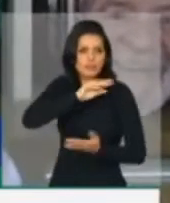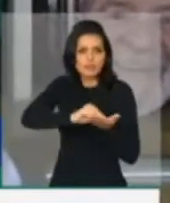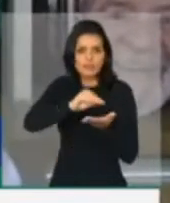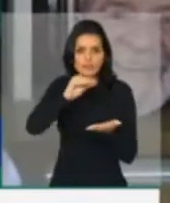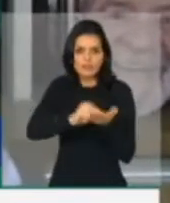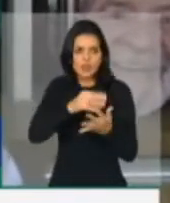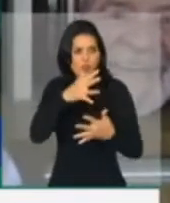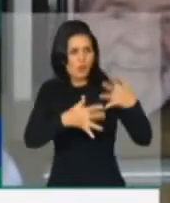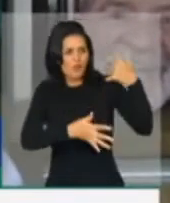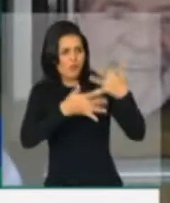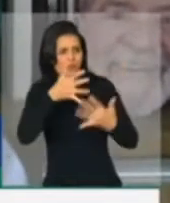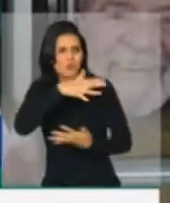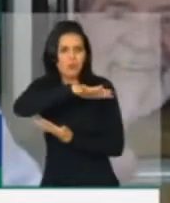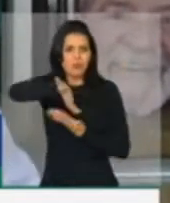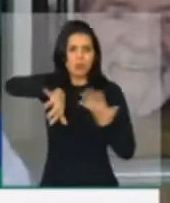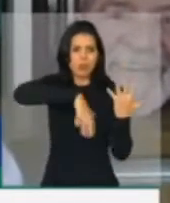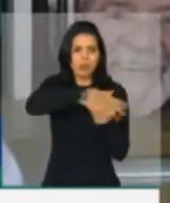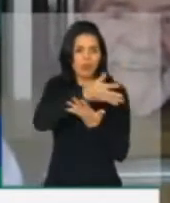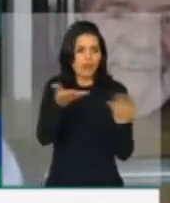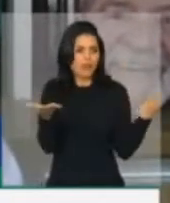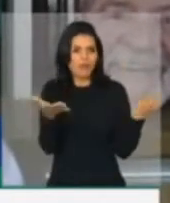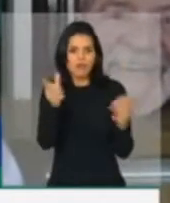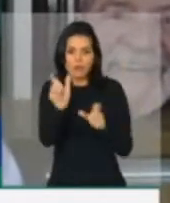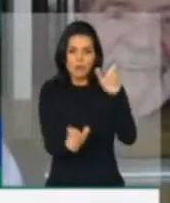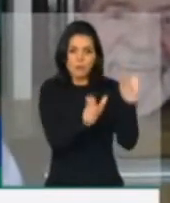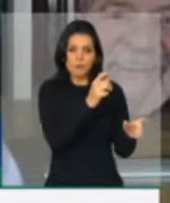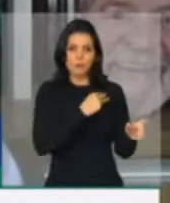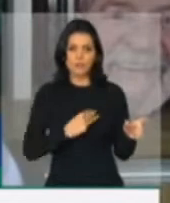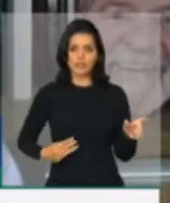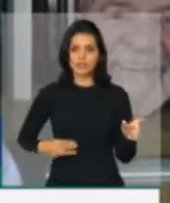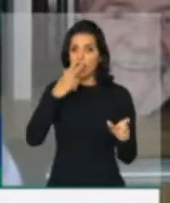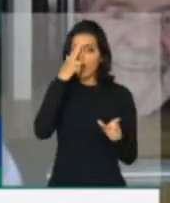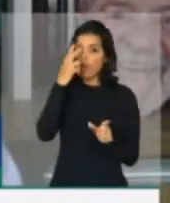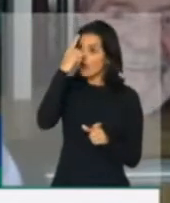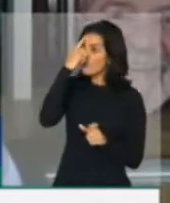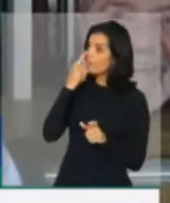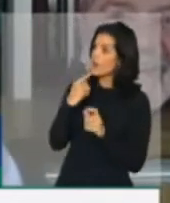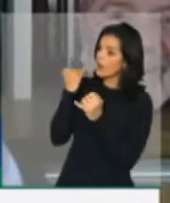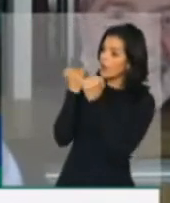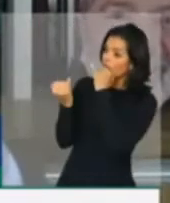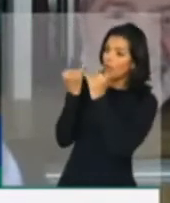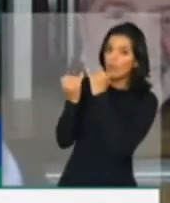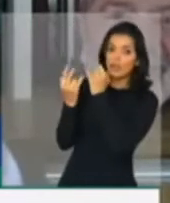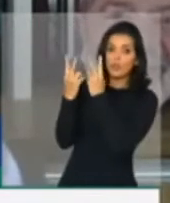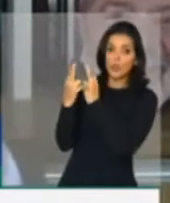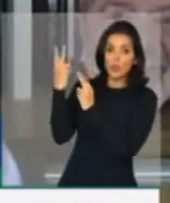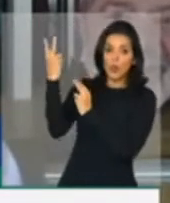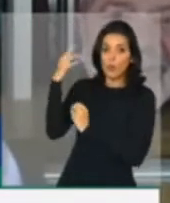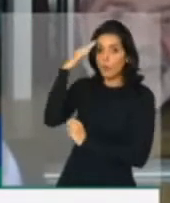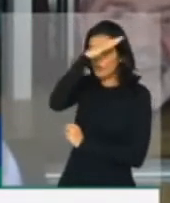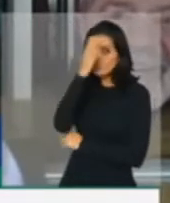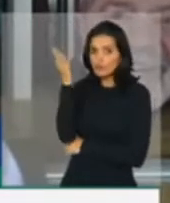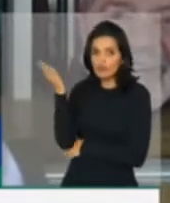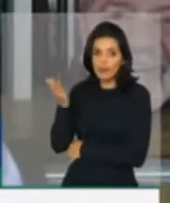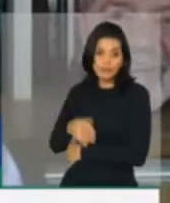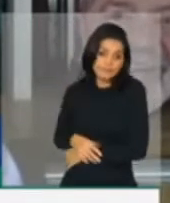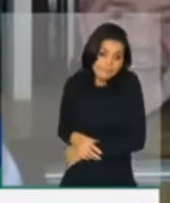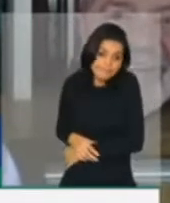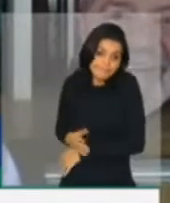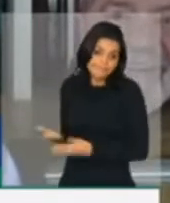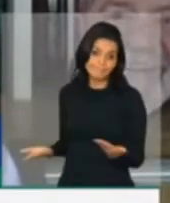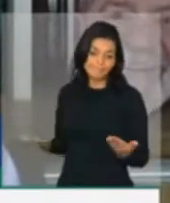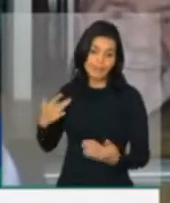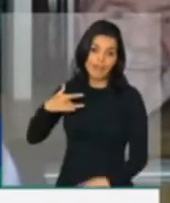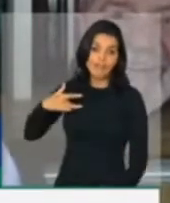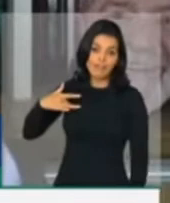dos ministros, que são a imagem e semelhança do presidente. Então, é lamentável que um